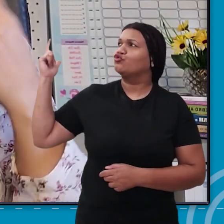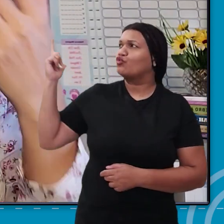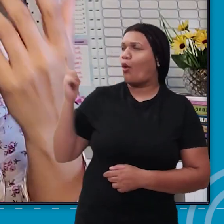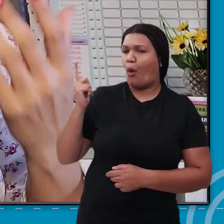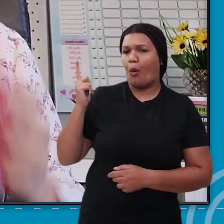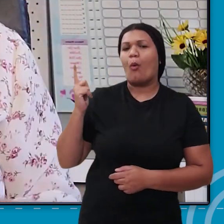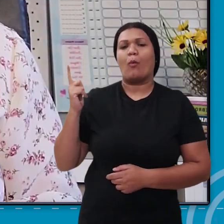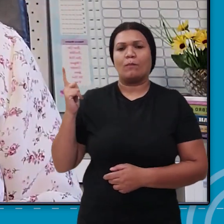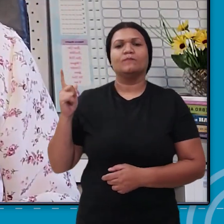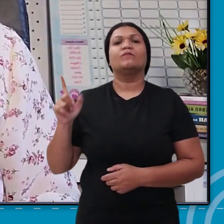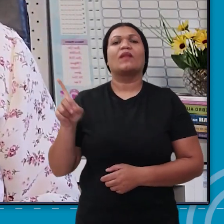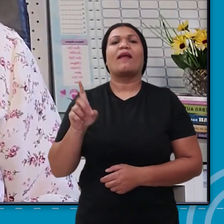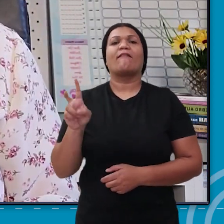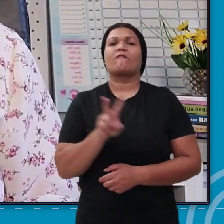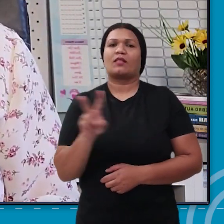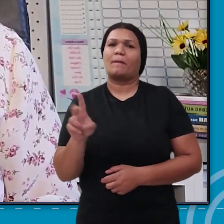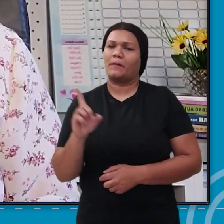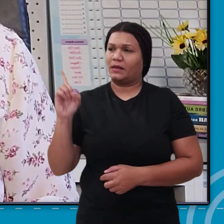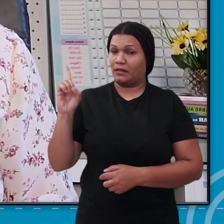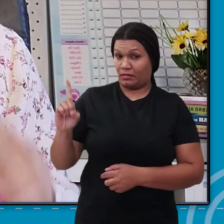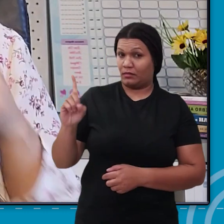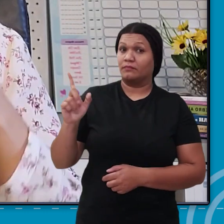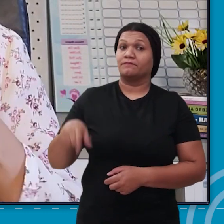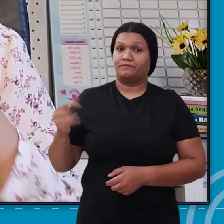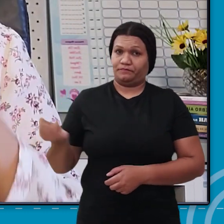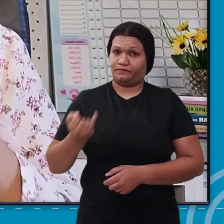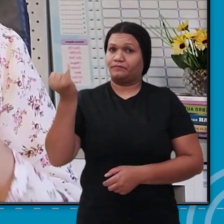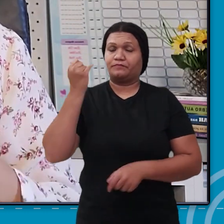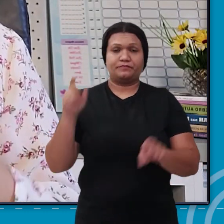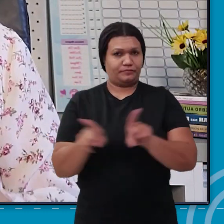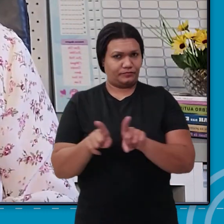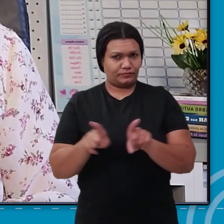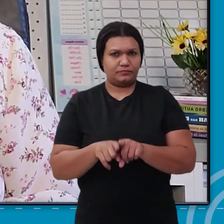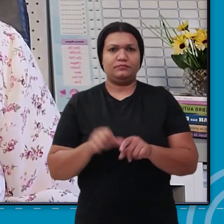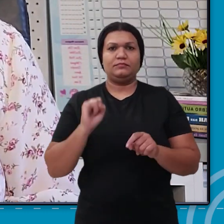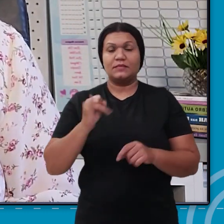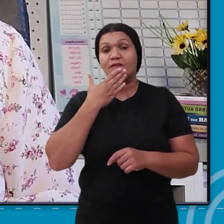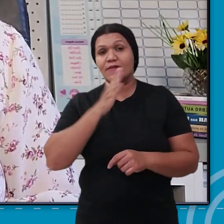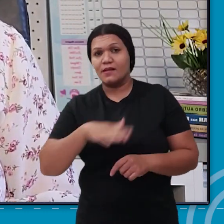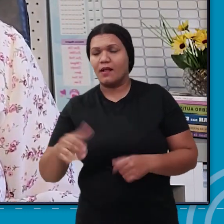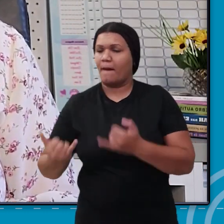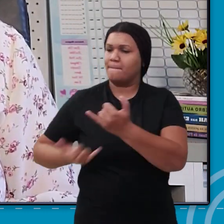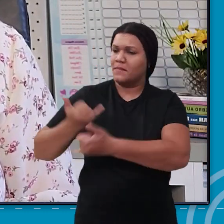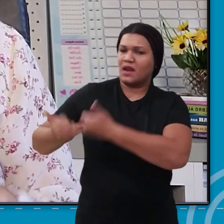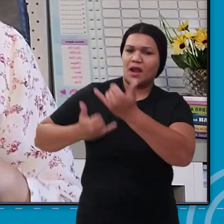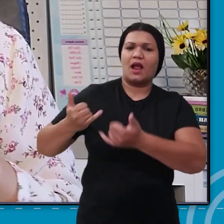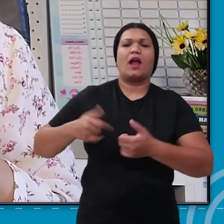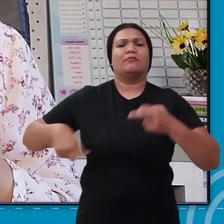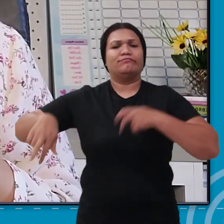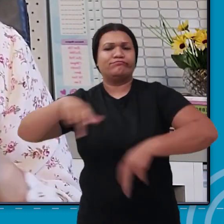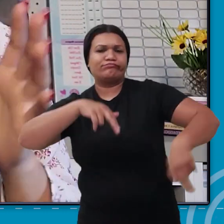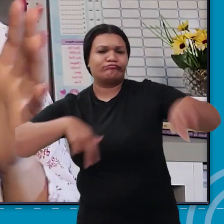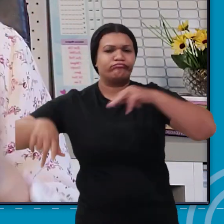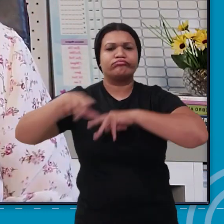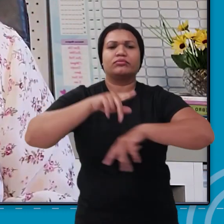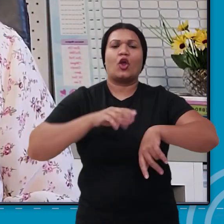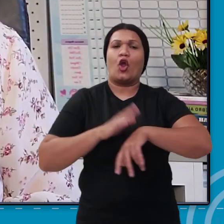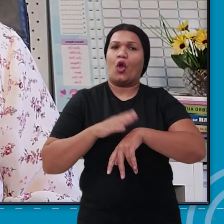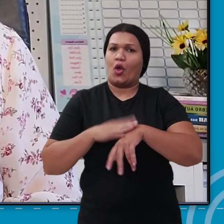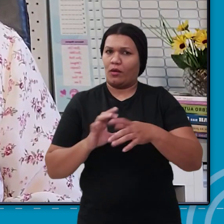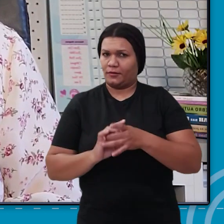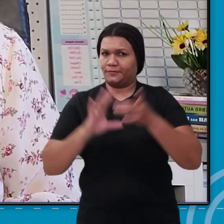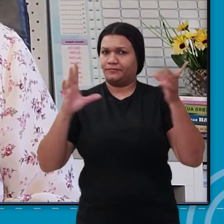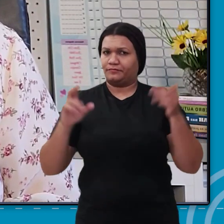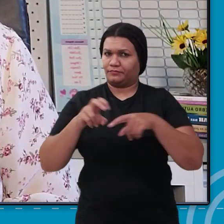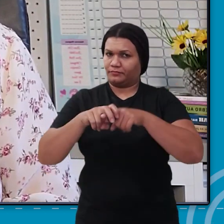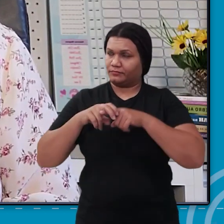a luz solar, ou seja, a vitamina D também é essencial. Quanto mais criança aí brincando, né? No